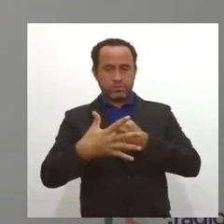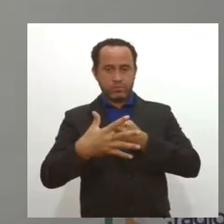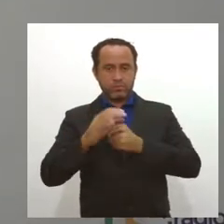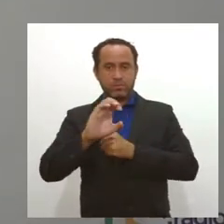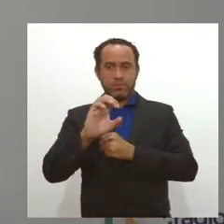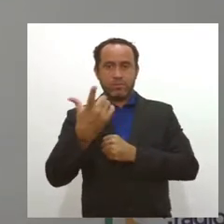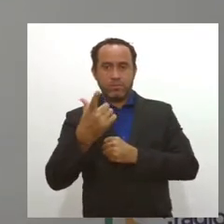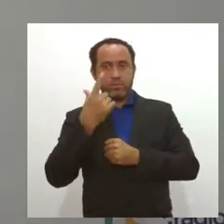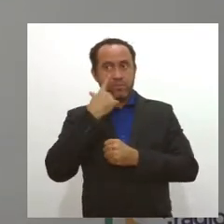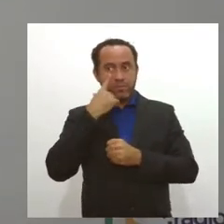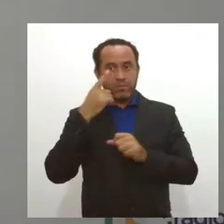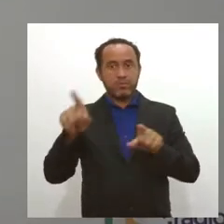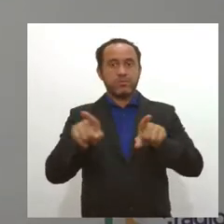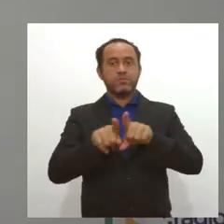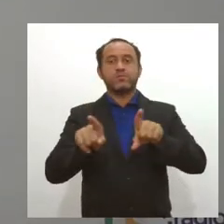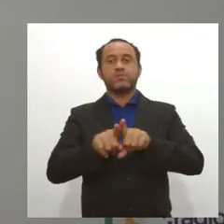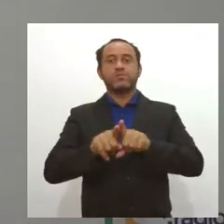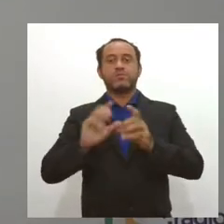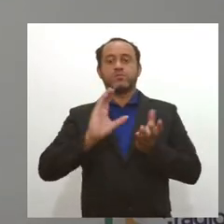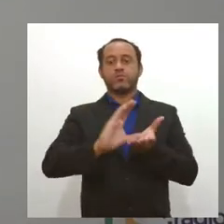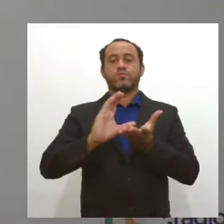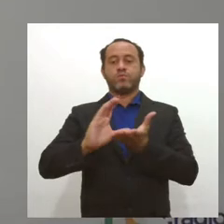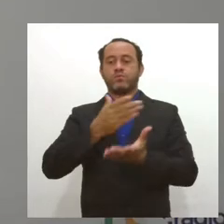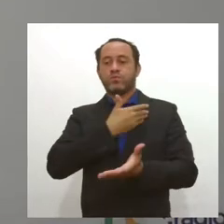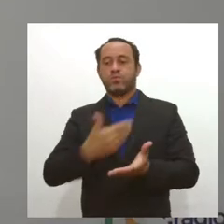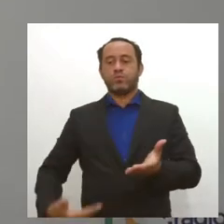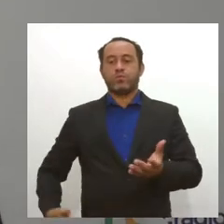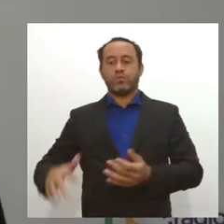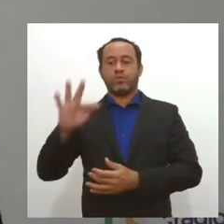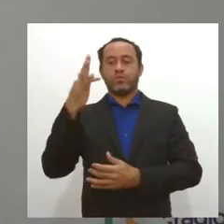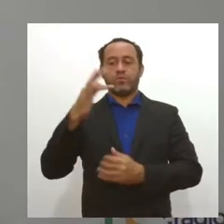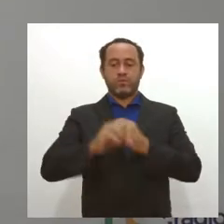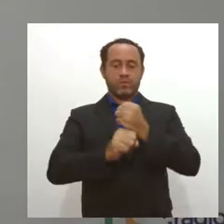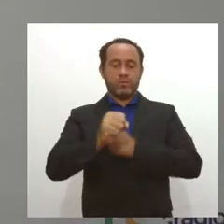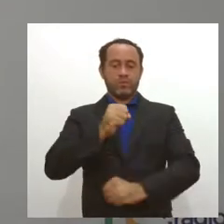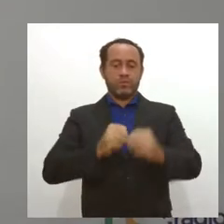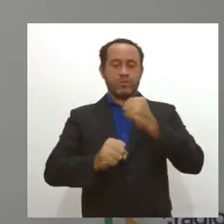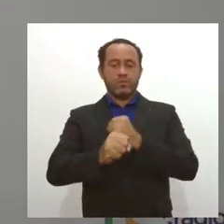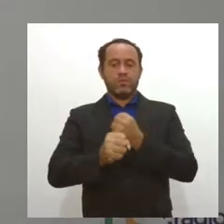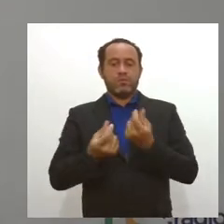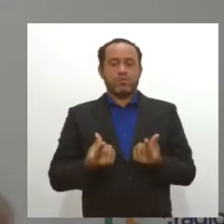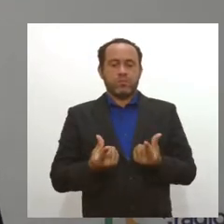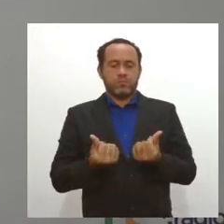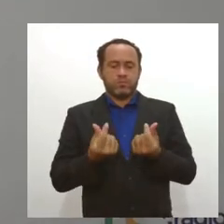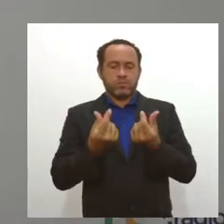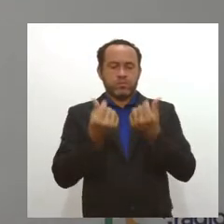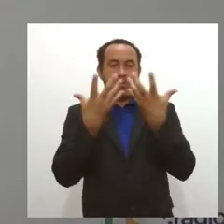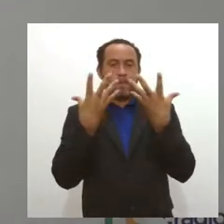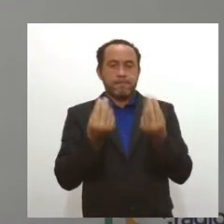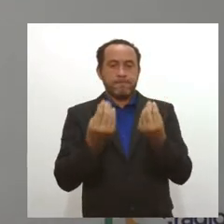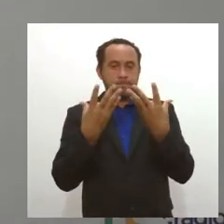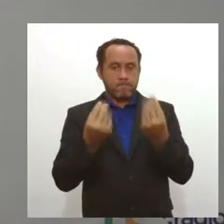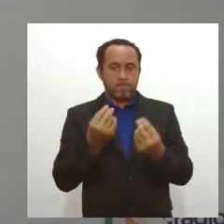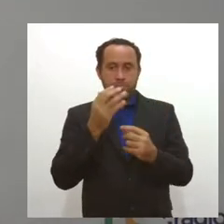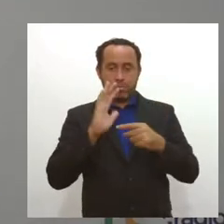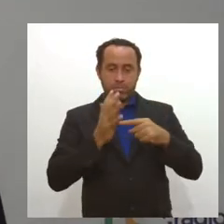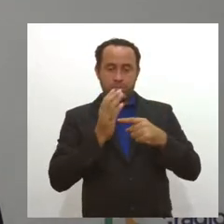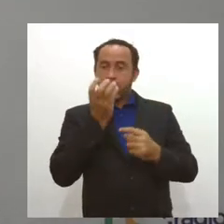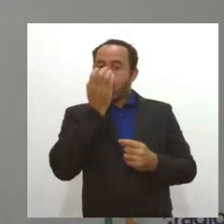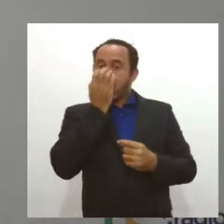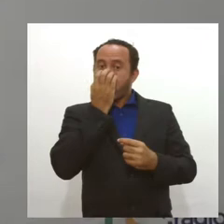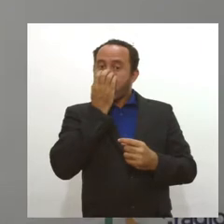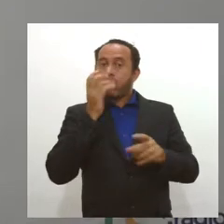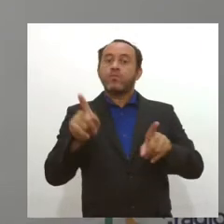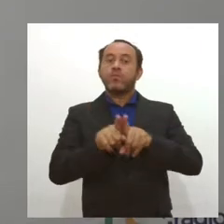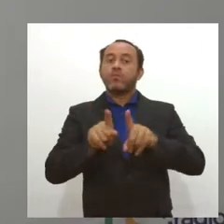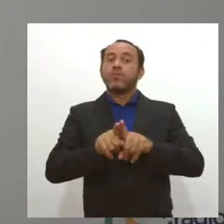analisando também os recursos que vieram do governo federal ano passado, que foi muito dinheiro. E a questão dos respiradores via Consórcio Nordeste, que